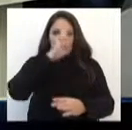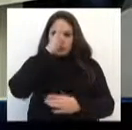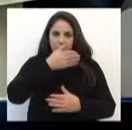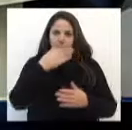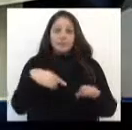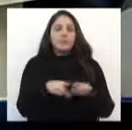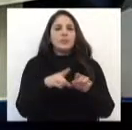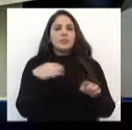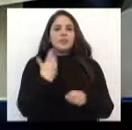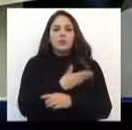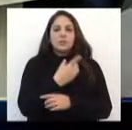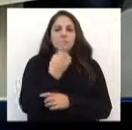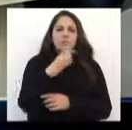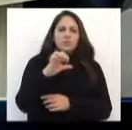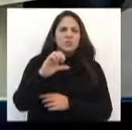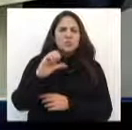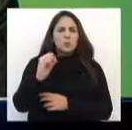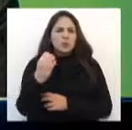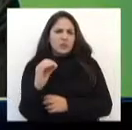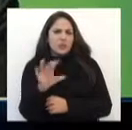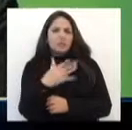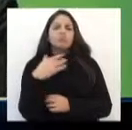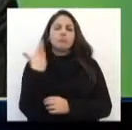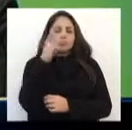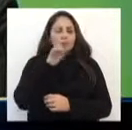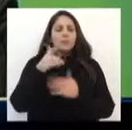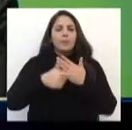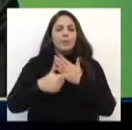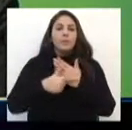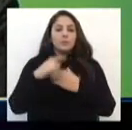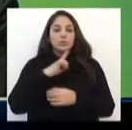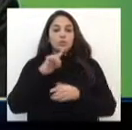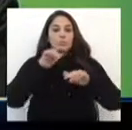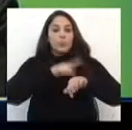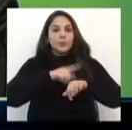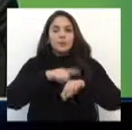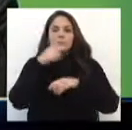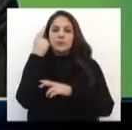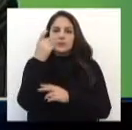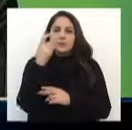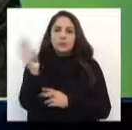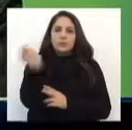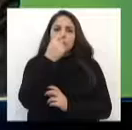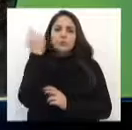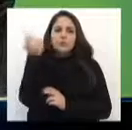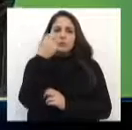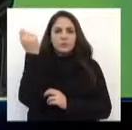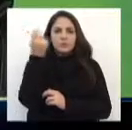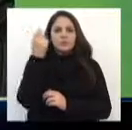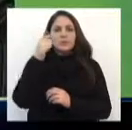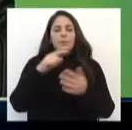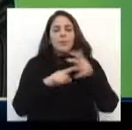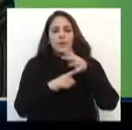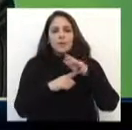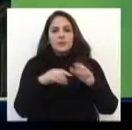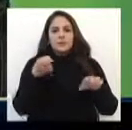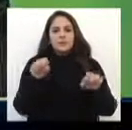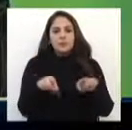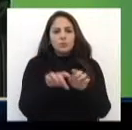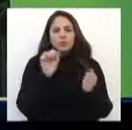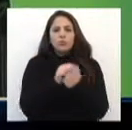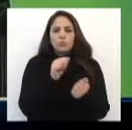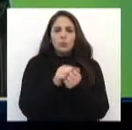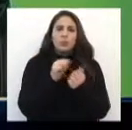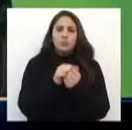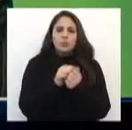em que realmente cumprimos um papel. Nós tínhamos uma circulação muito interessante no Rio Grande do Sul, Santa Catarina e Paraná, em cima desses agricultores. Tínhamos